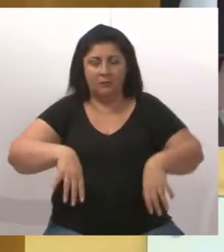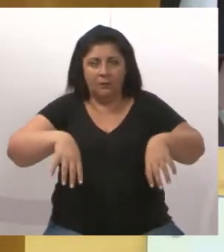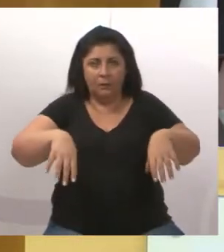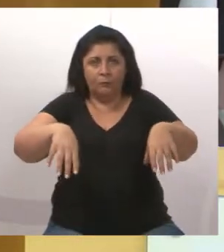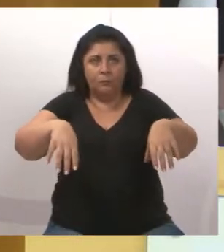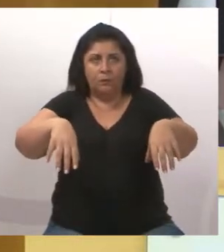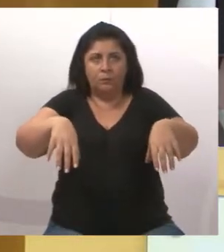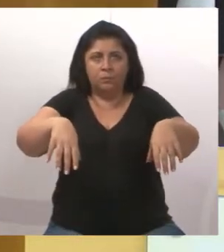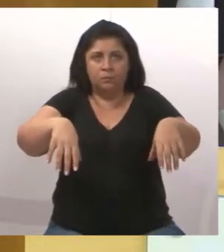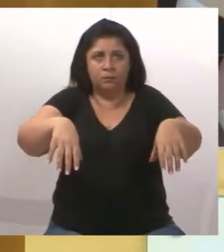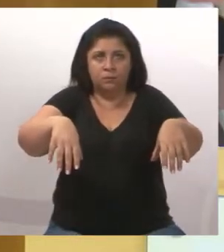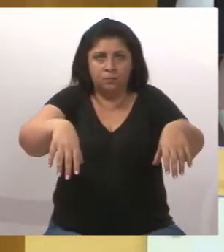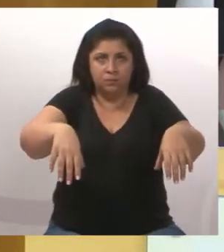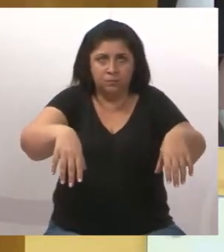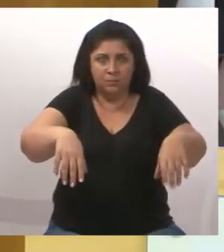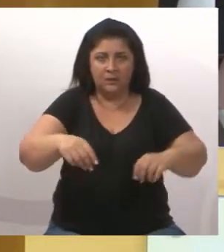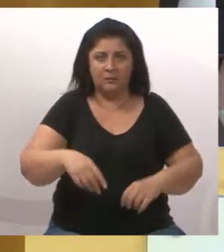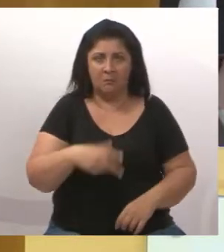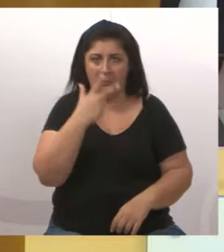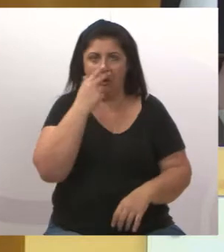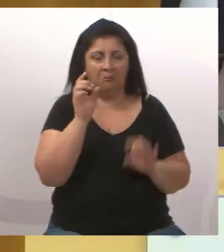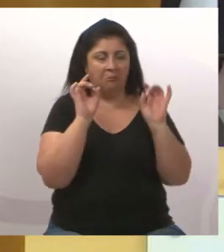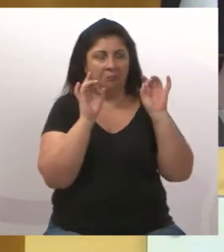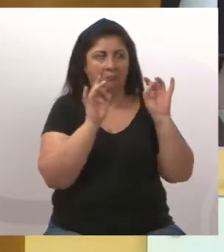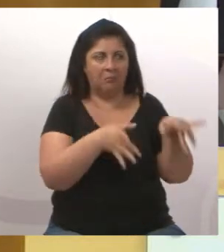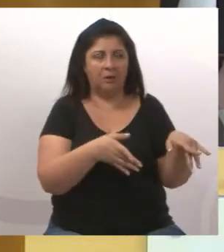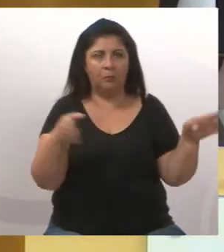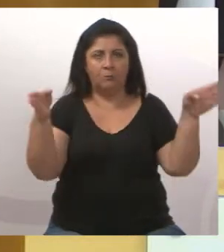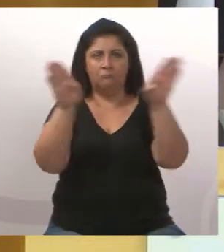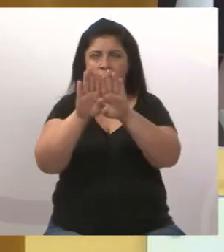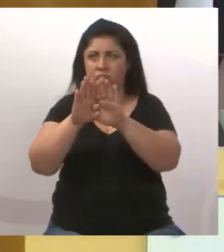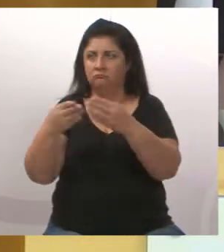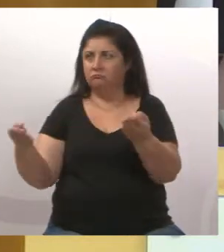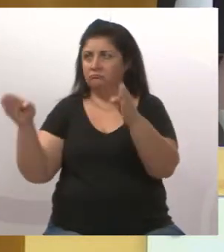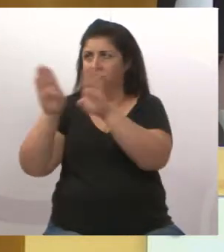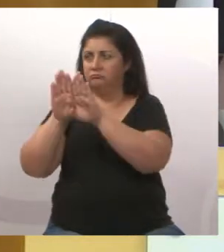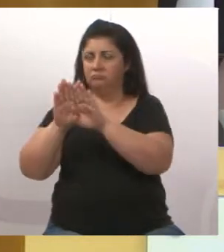sabe aquela cidade largada, portas fechadas?